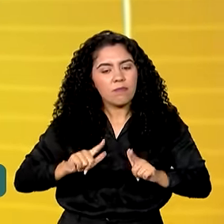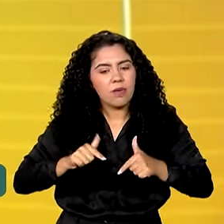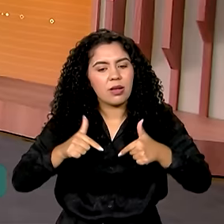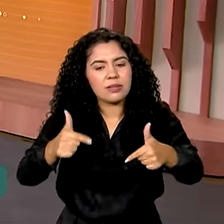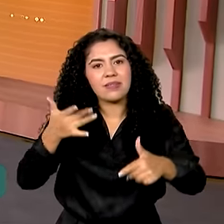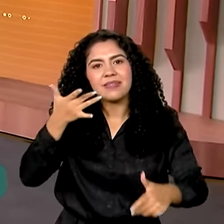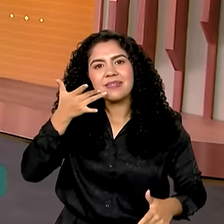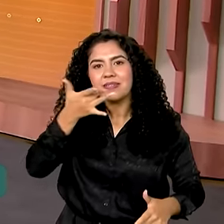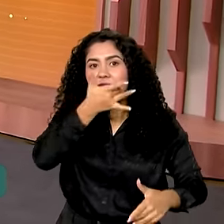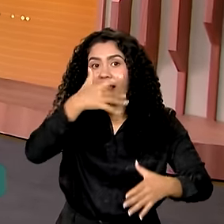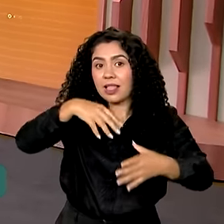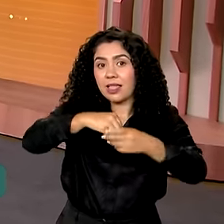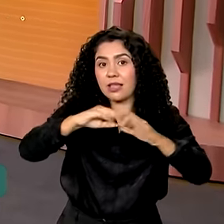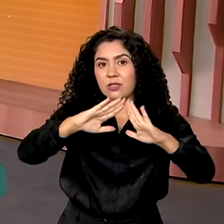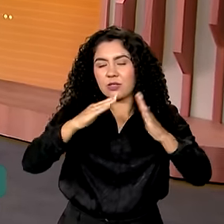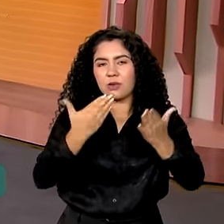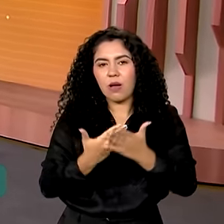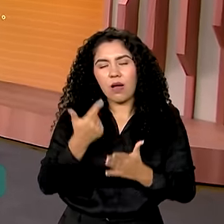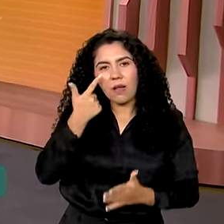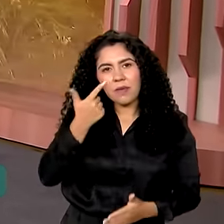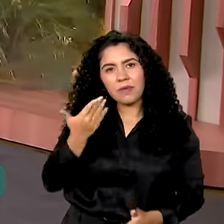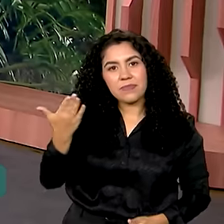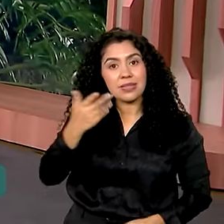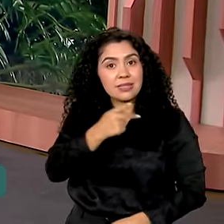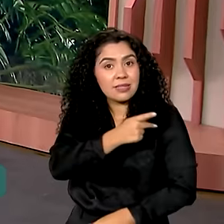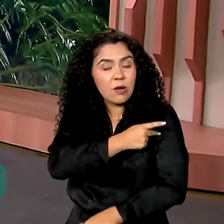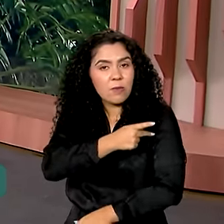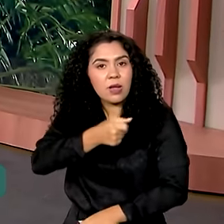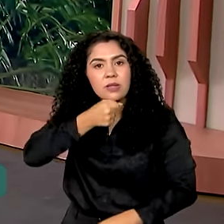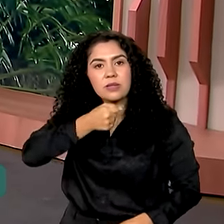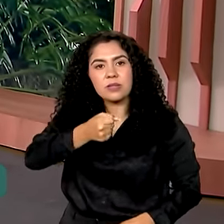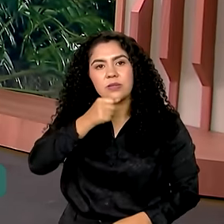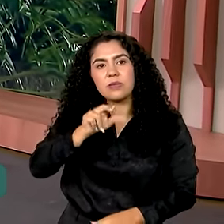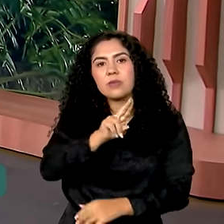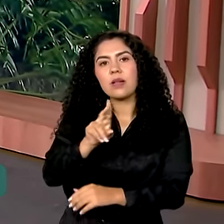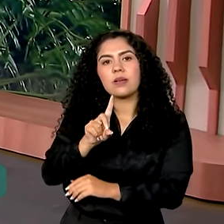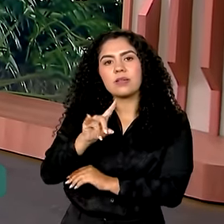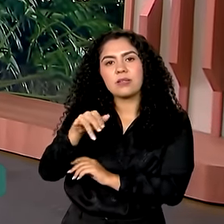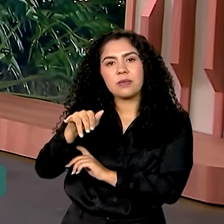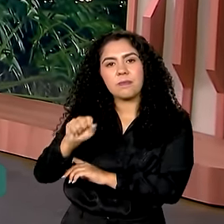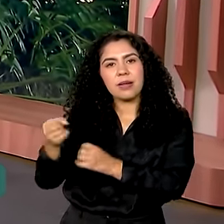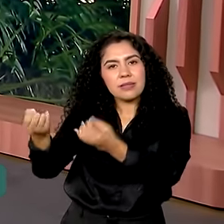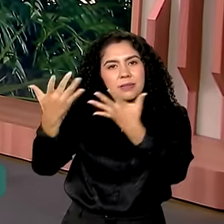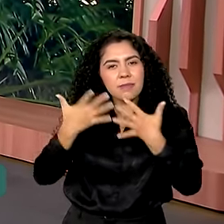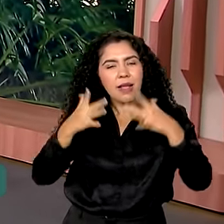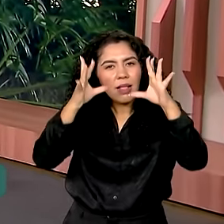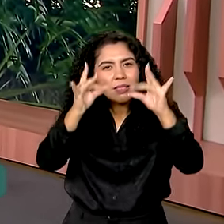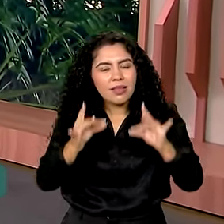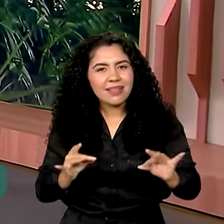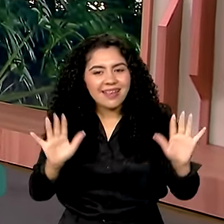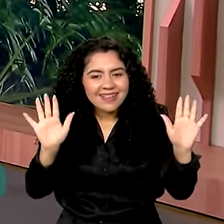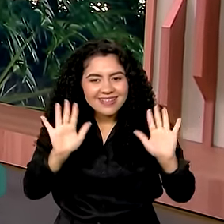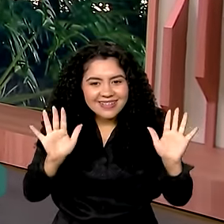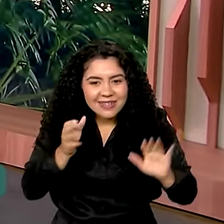escolas. Vamos a São Paulo conversar com o repórter Dima Soldi. Ele traz para a gente os detalhes. Dimas, bom dia.